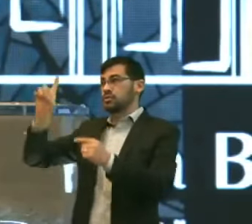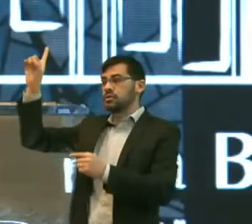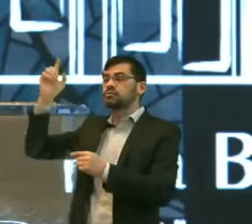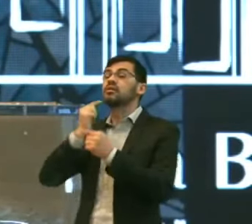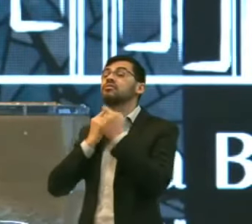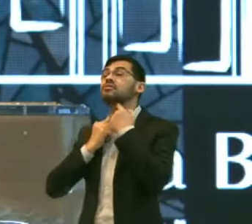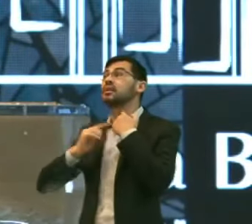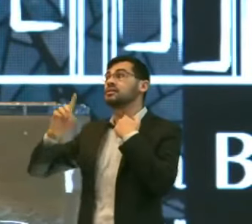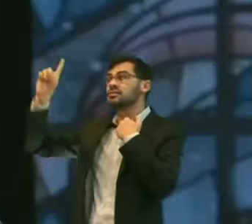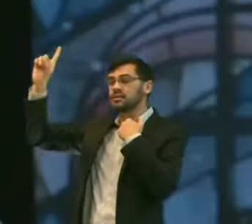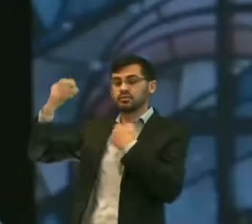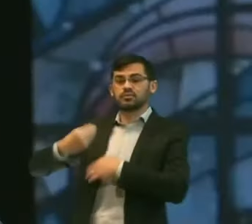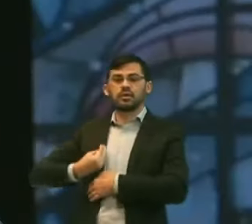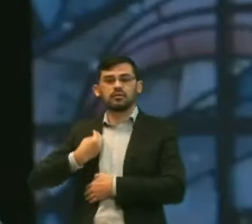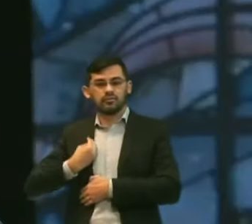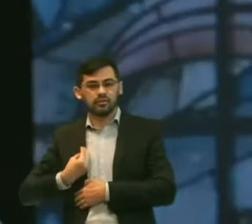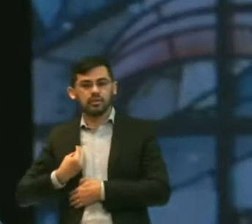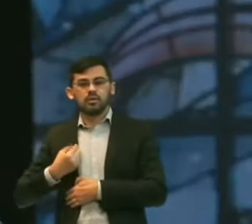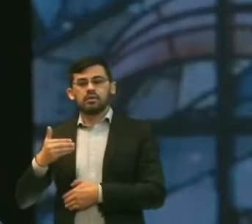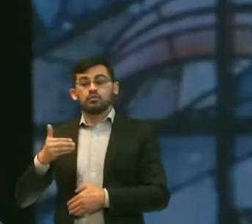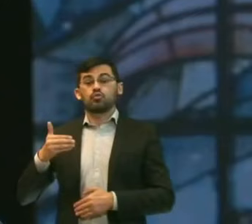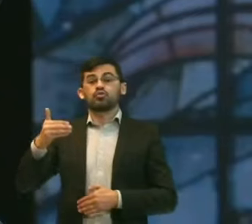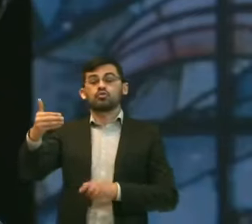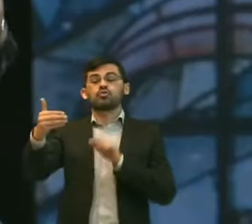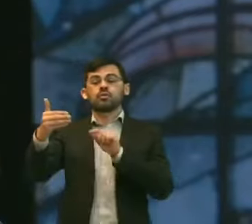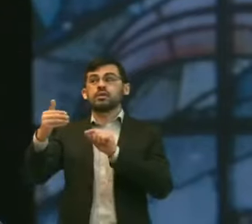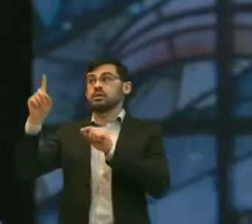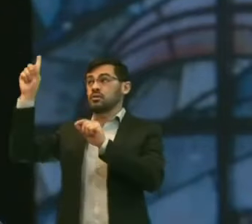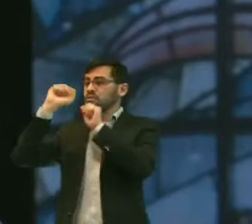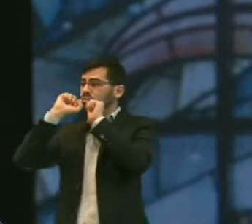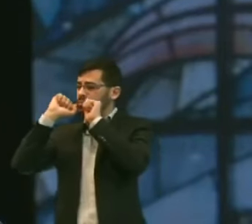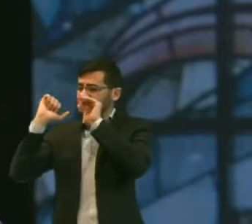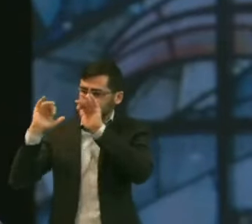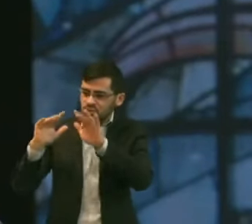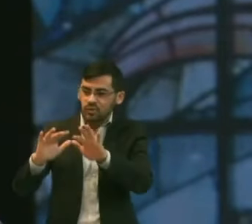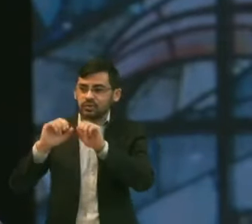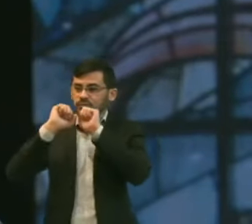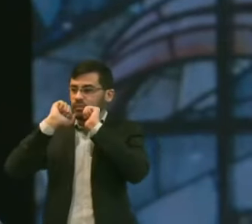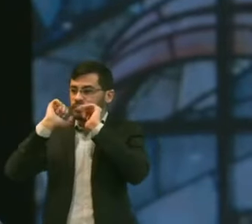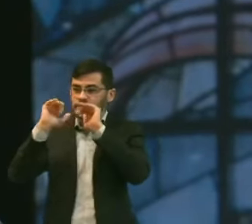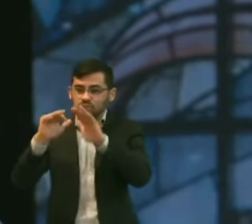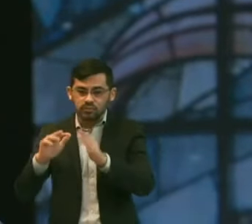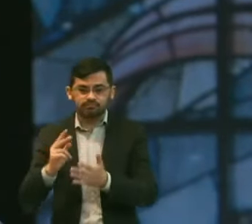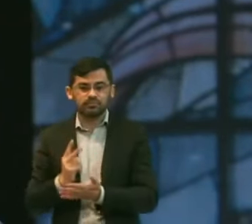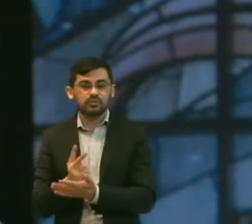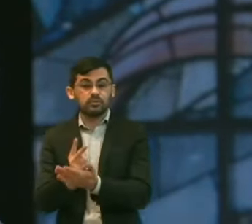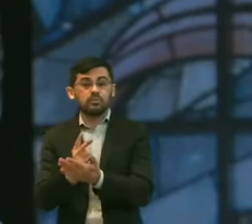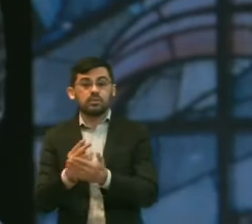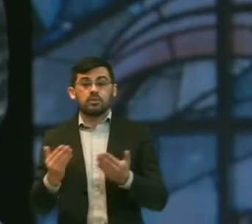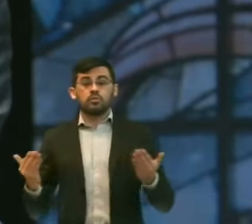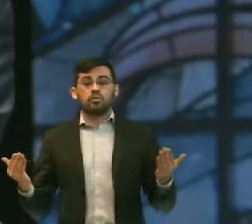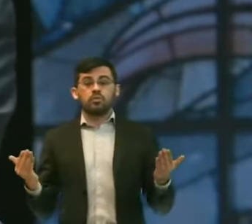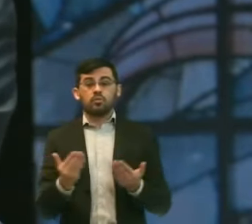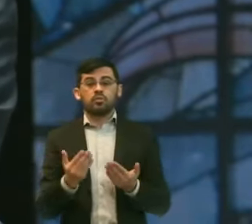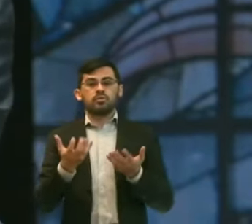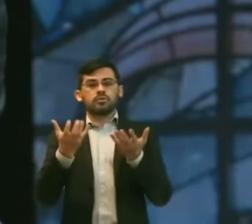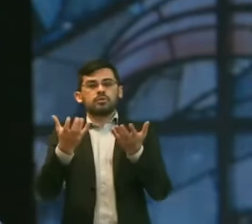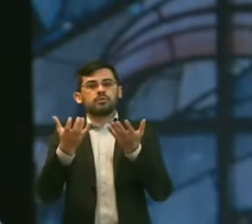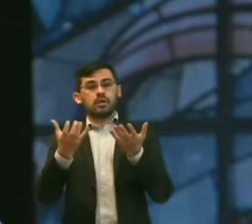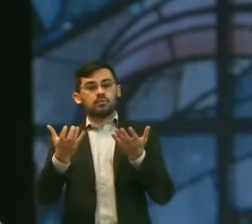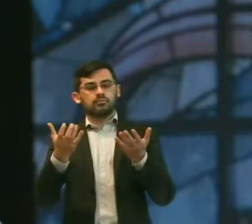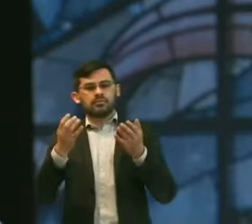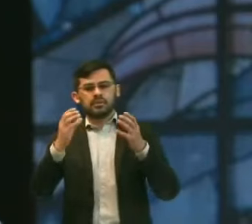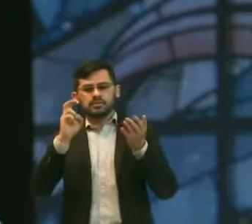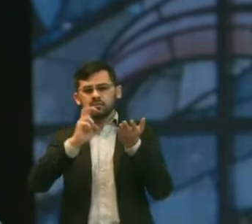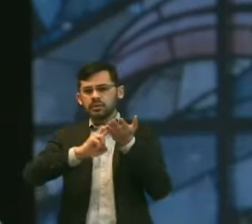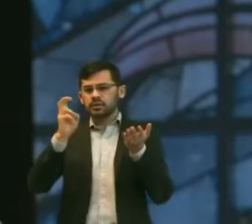a vontade de Deus Na sua vida Ele continua sendo Um abençoado De Deus Hoje eu venho aqui Em nome do